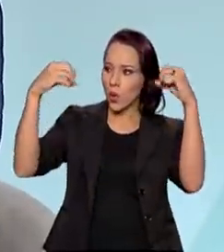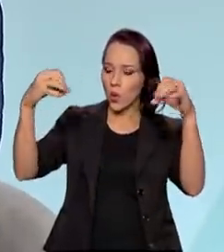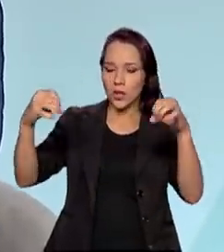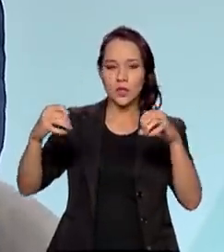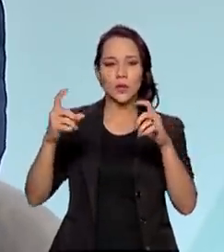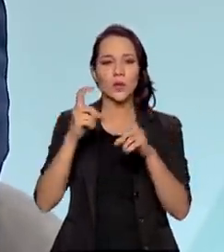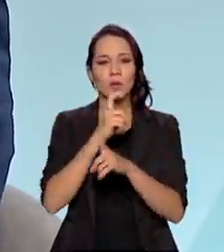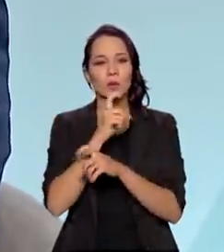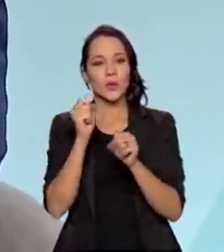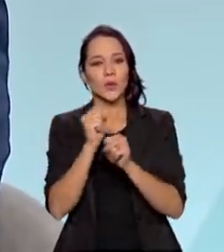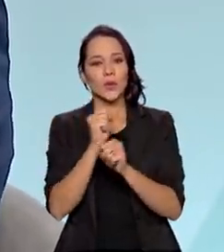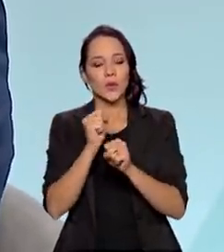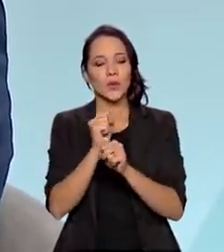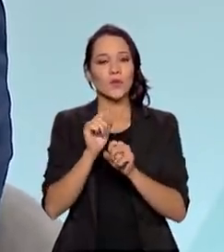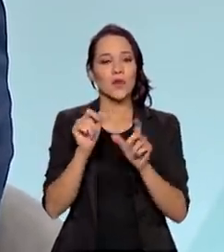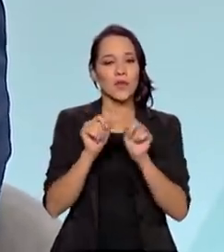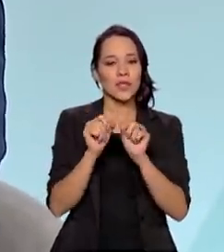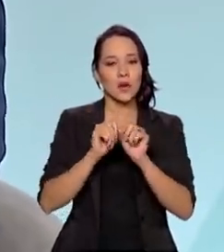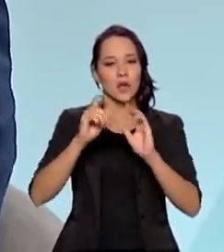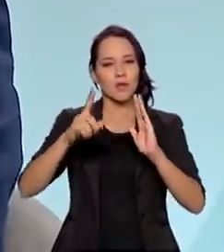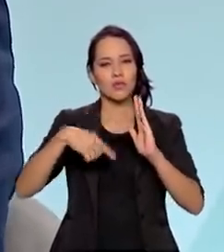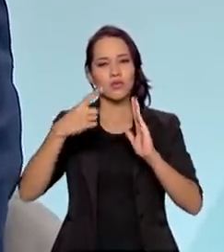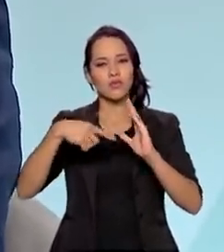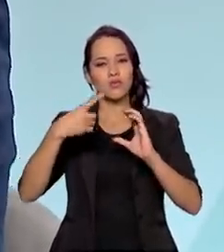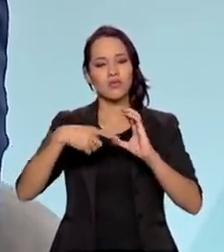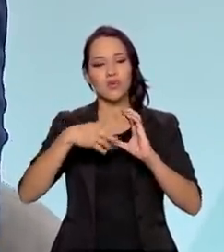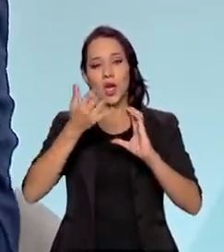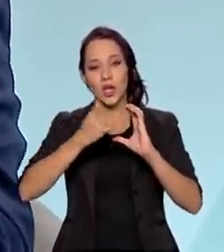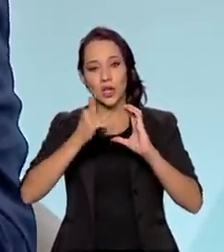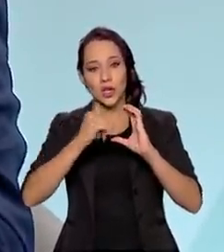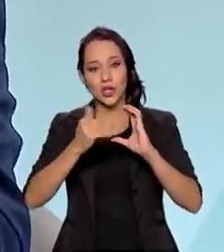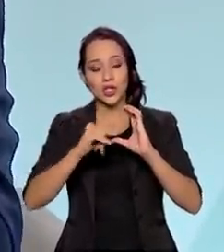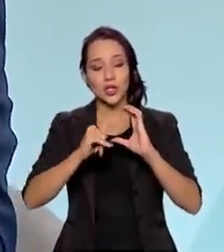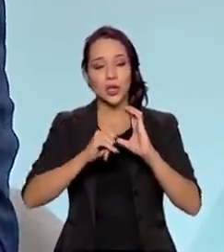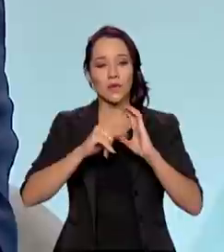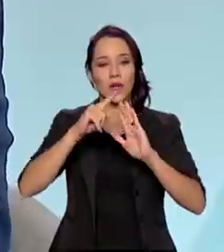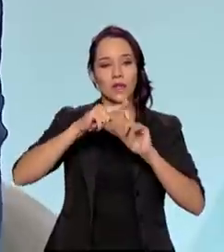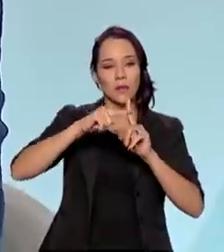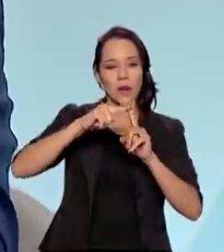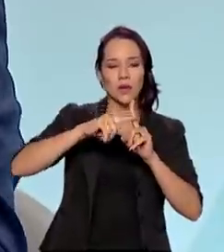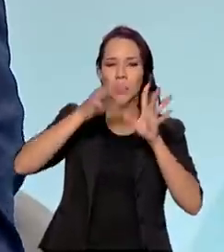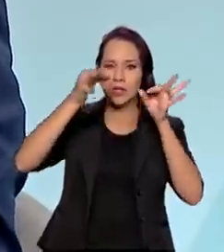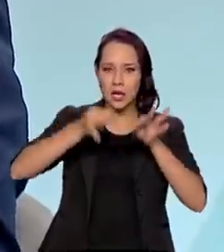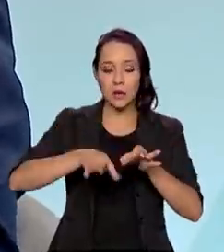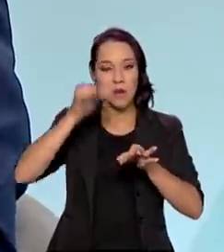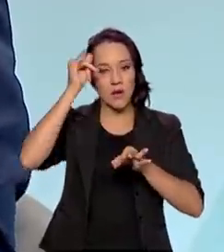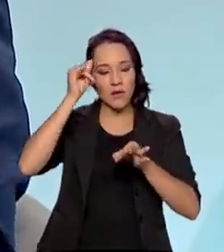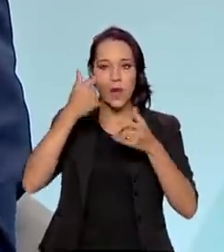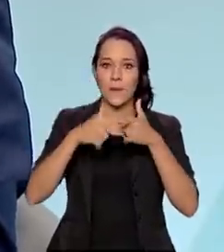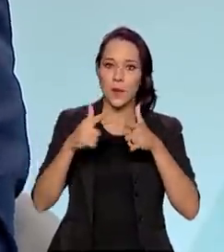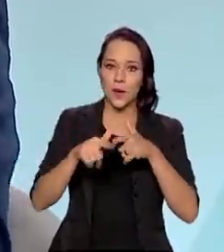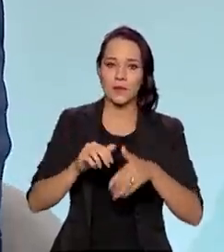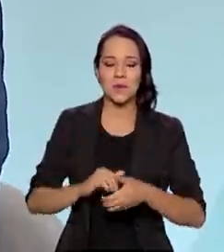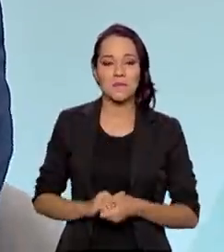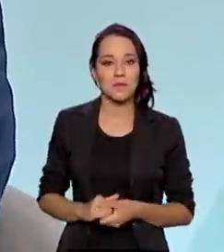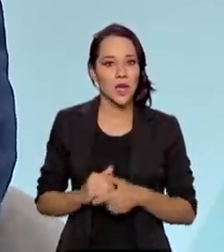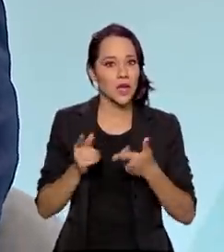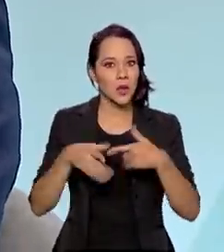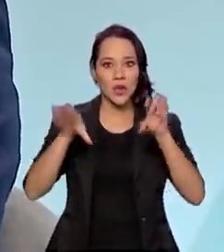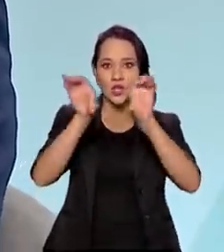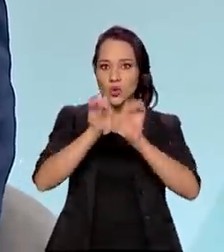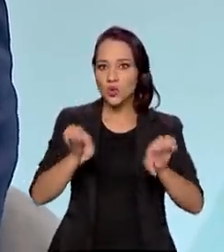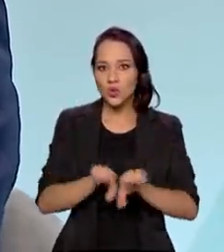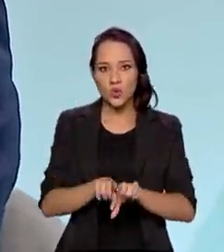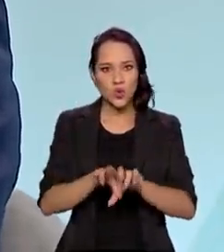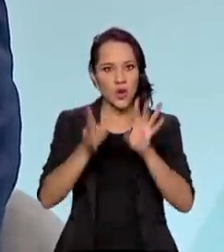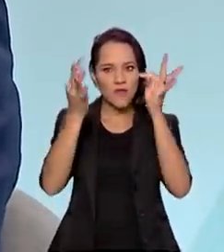refrigeração, para fazer com que aquelas máquinas tenham energia e fiquem na temperatura adequada para que elas não tenham qualquer problema. Então, a estrutura